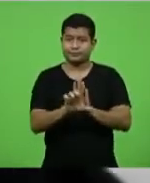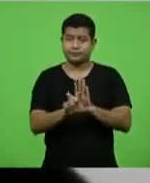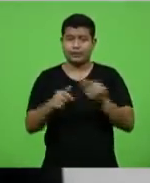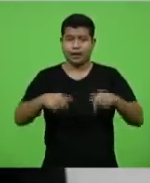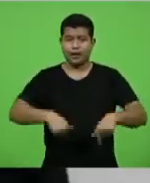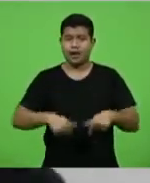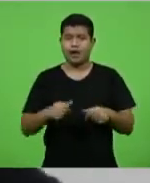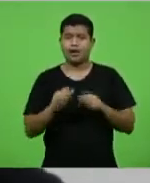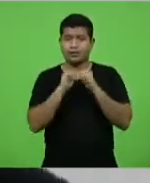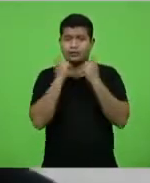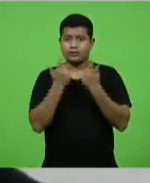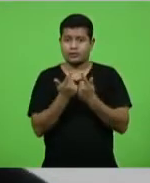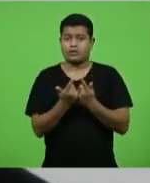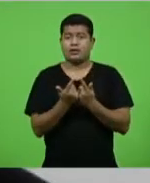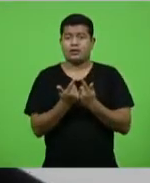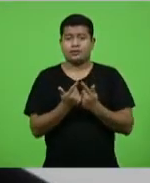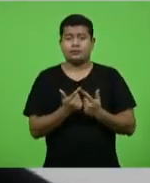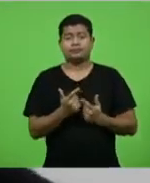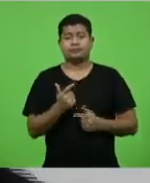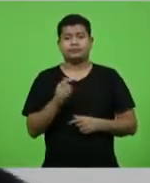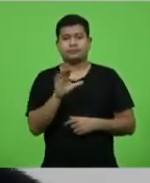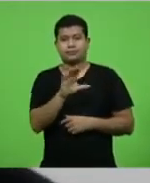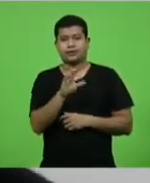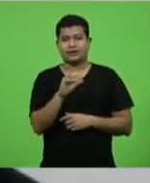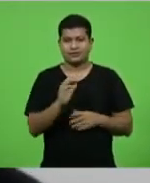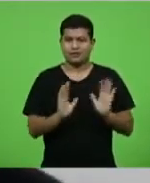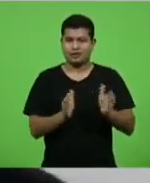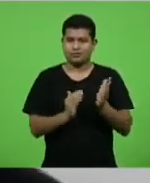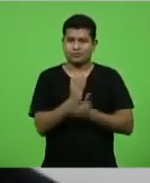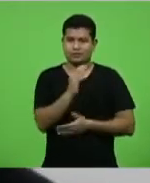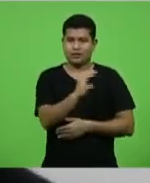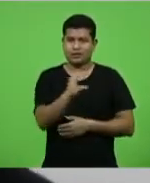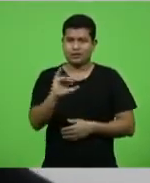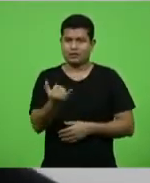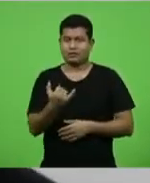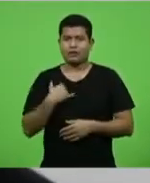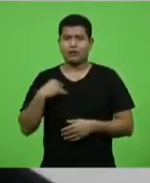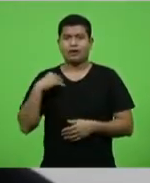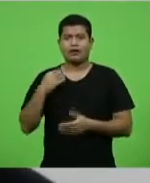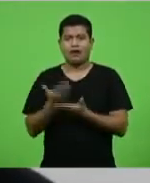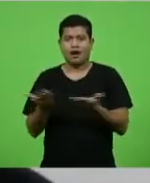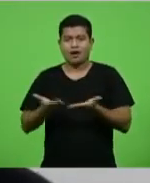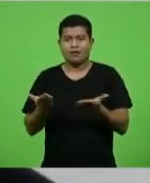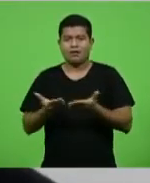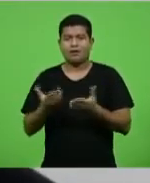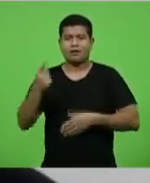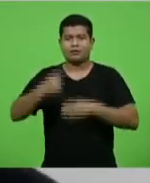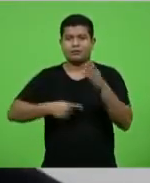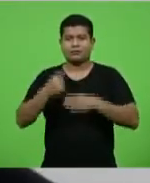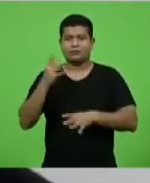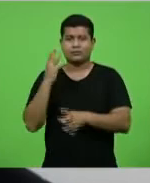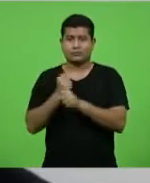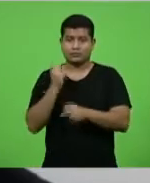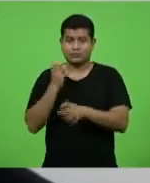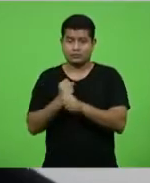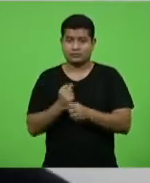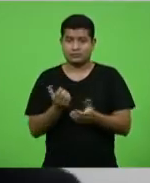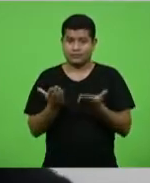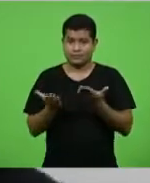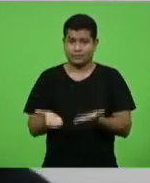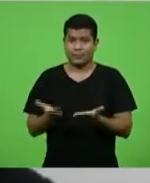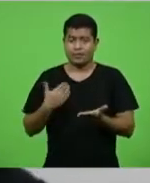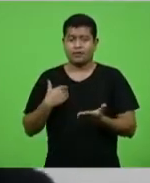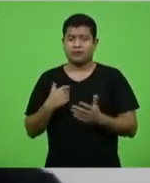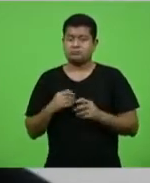aprovada na CCJ, encontra-se na Comissão de Finanças e quem sabe na próxima semana a gente possa concluir essa votação na